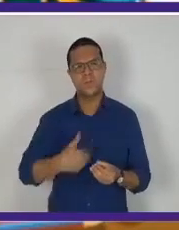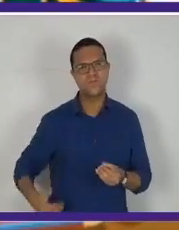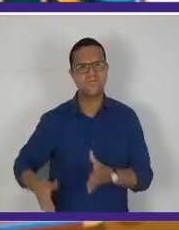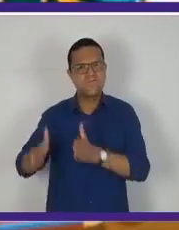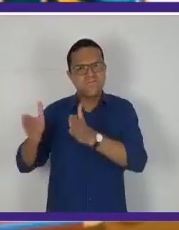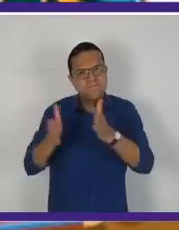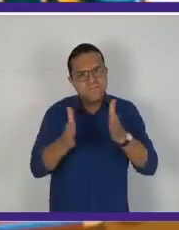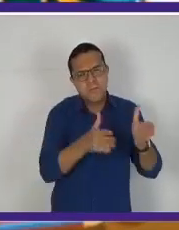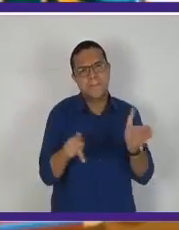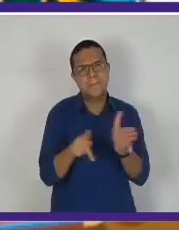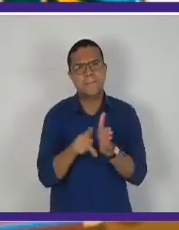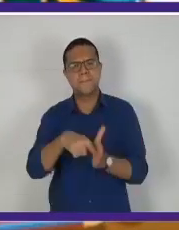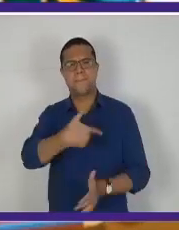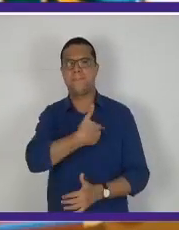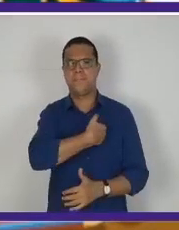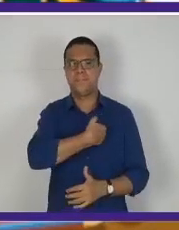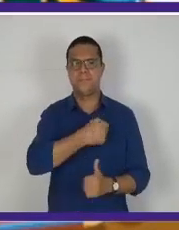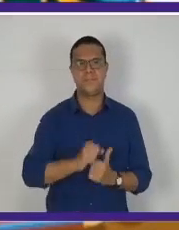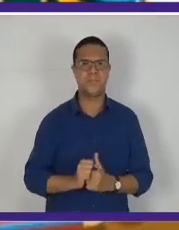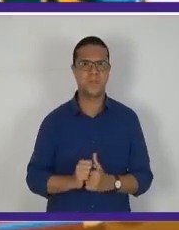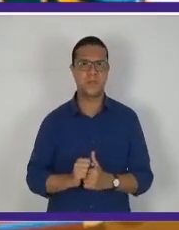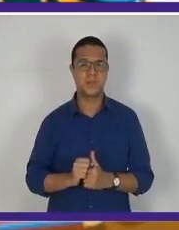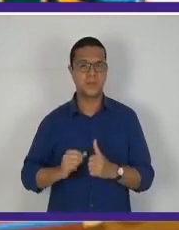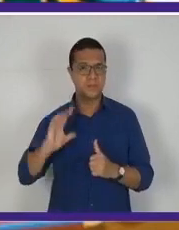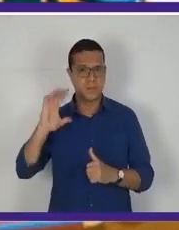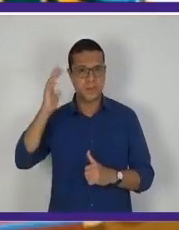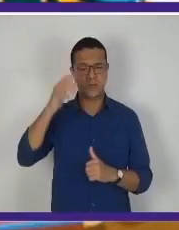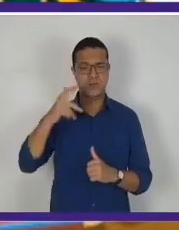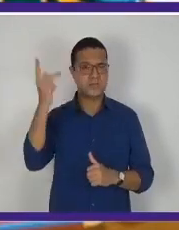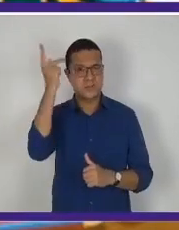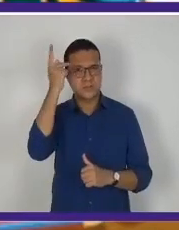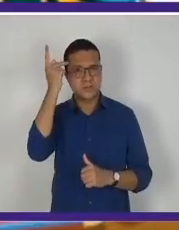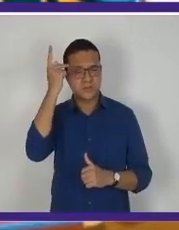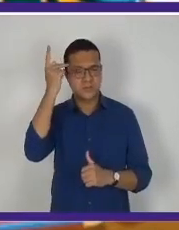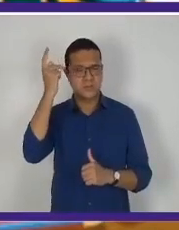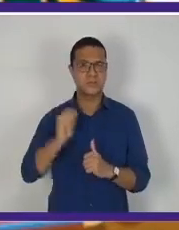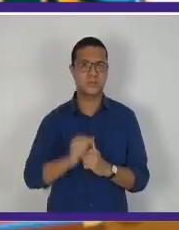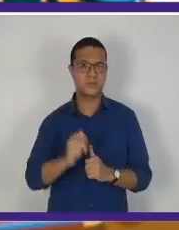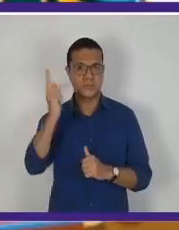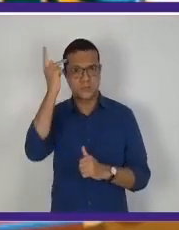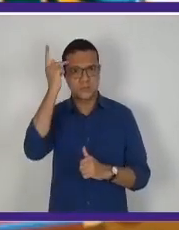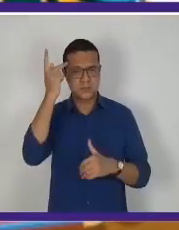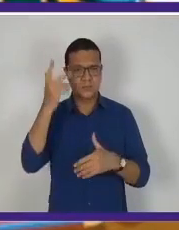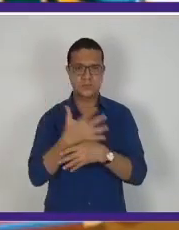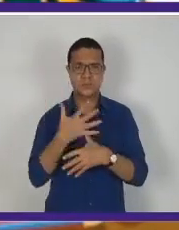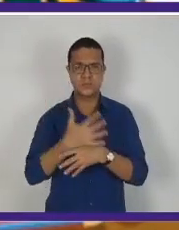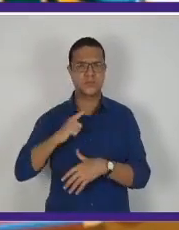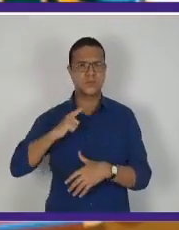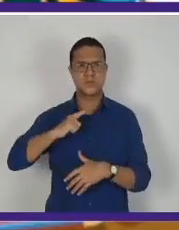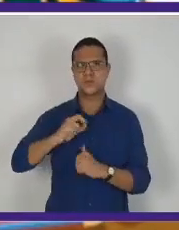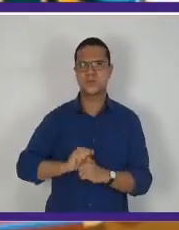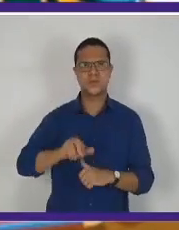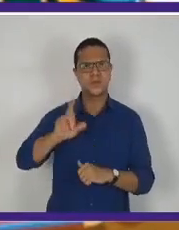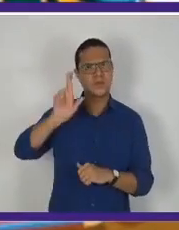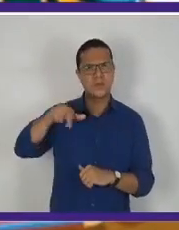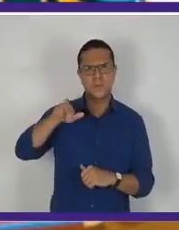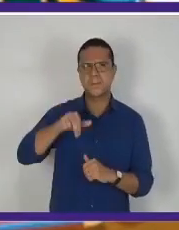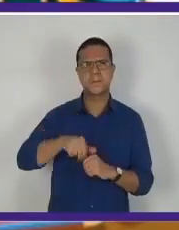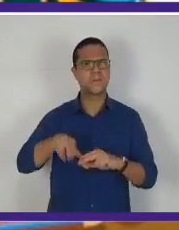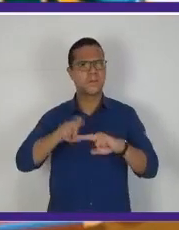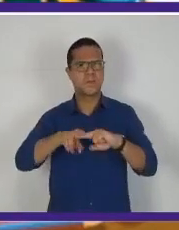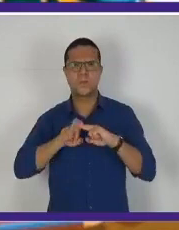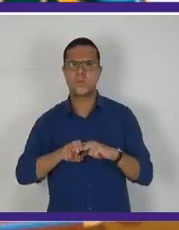O maior inconformismo acontece na cidade de São Paulo. São Paulo tinha motivos de sobra para fazer